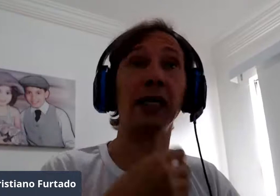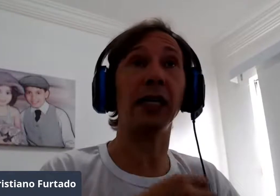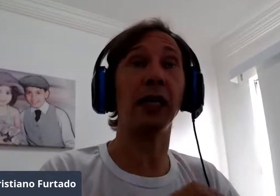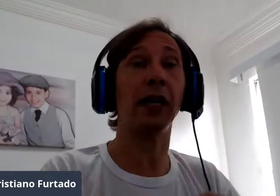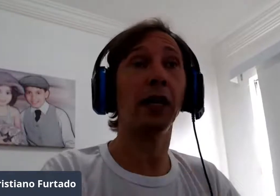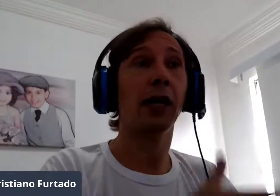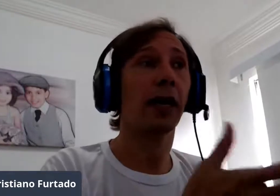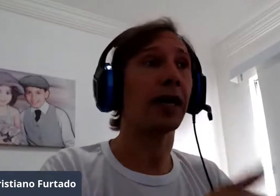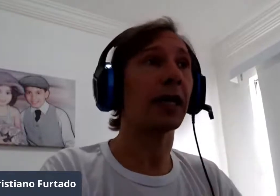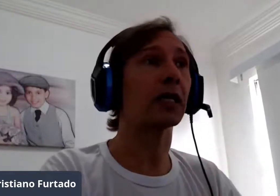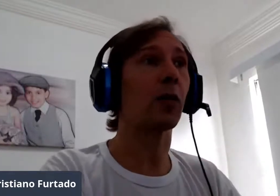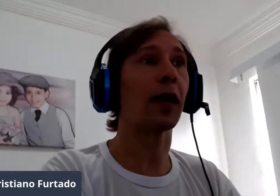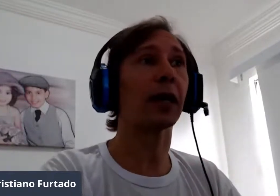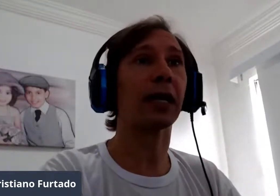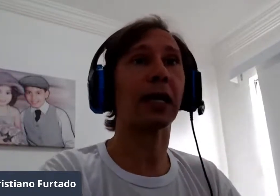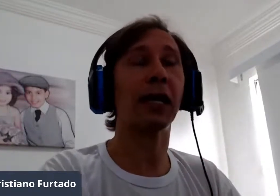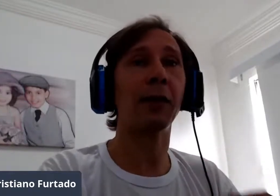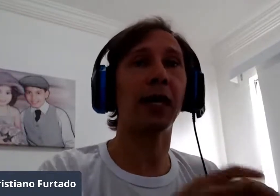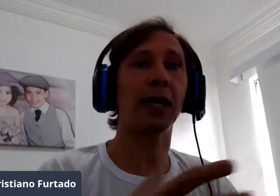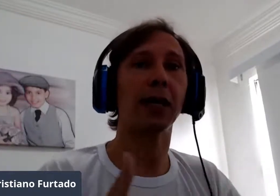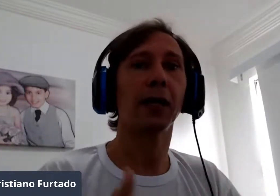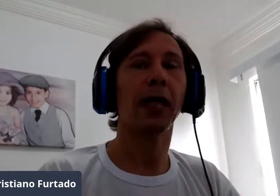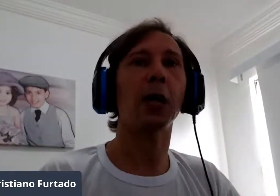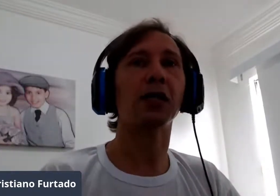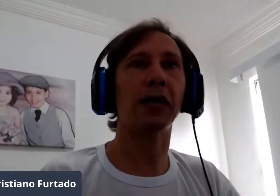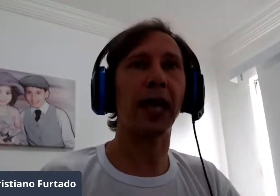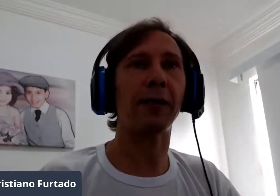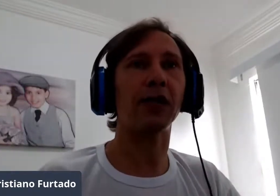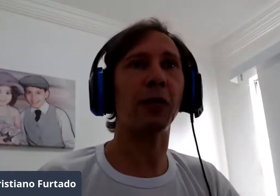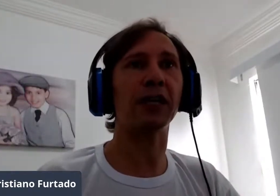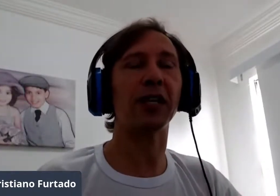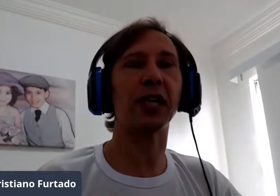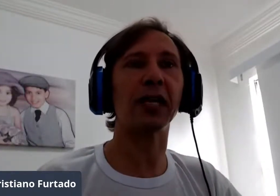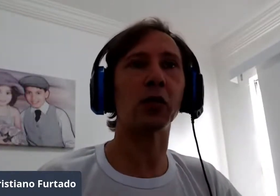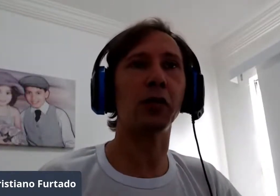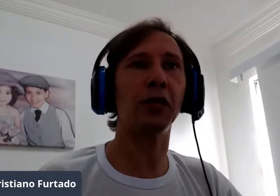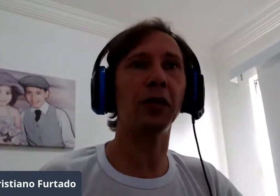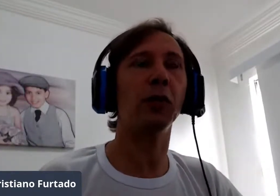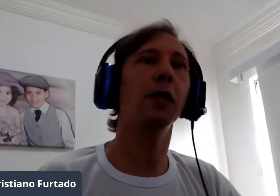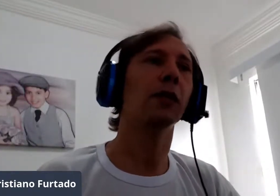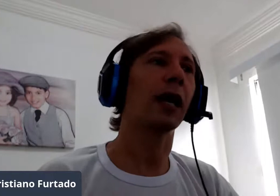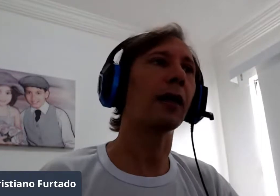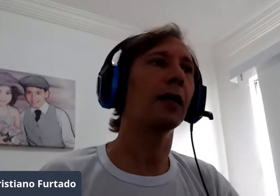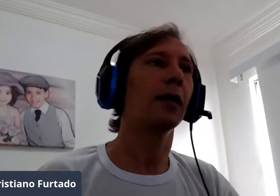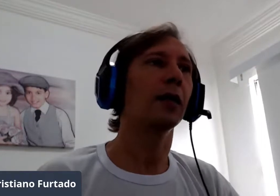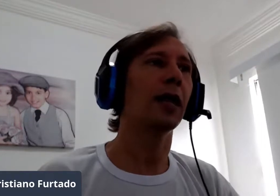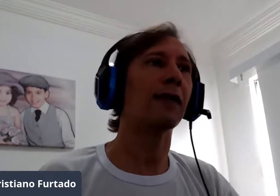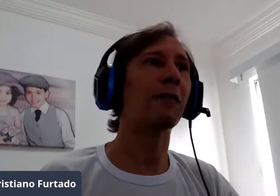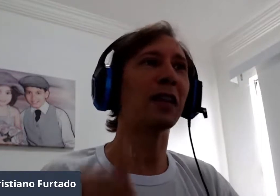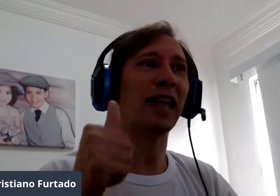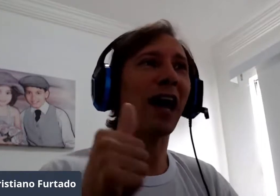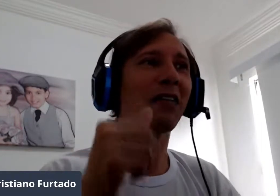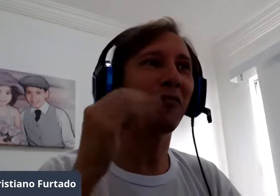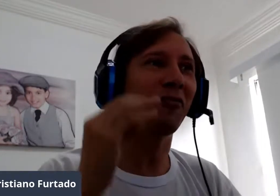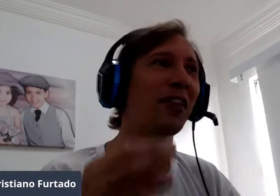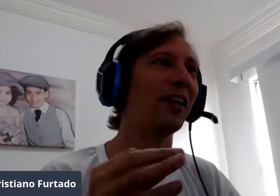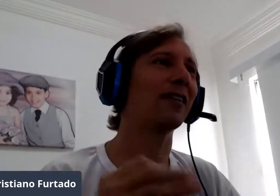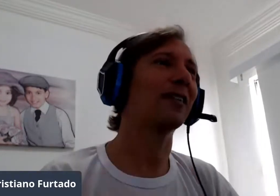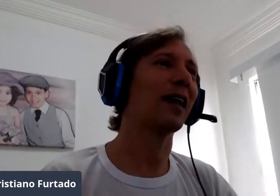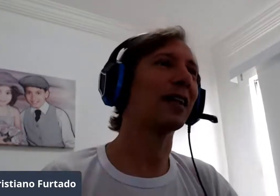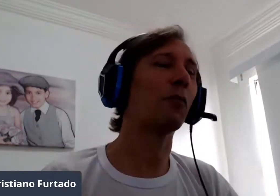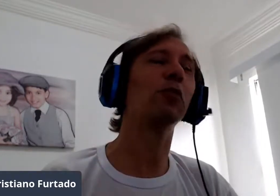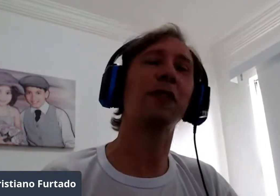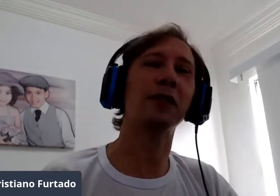foi algo aqui em relação a câmera da nossa intérprete, mas já está resolvido e ela vai mandar